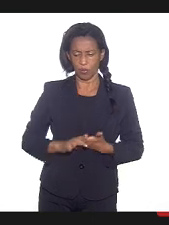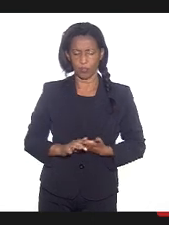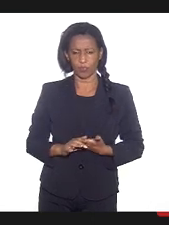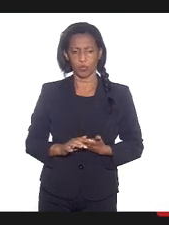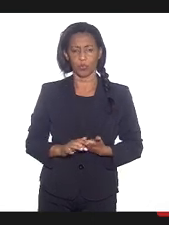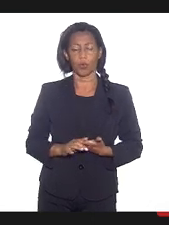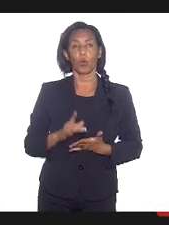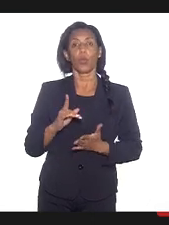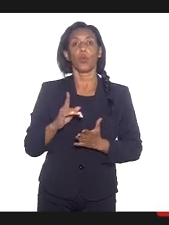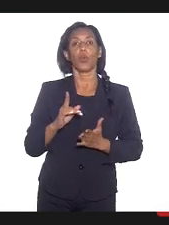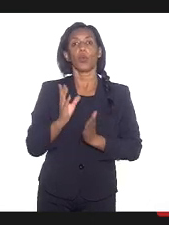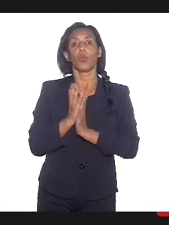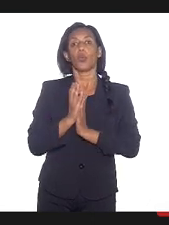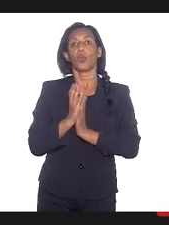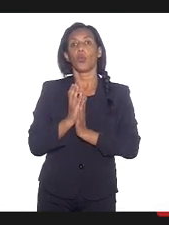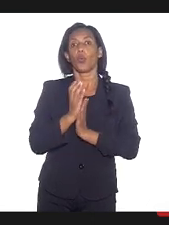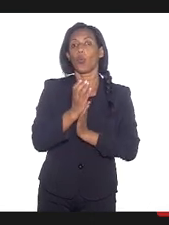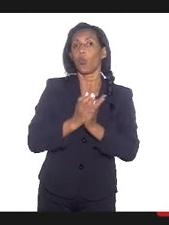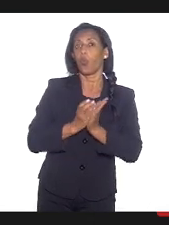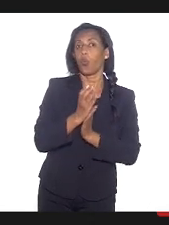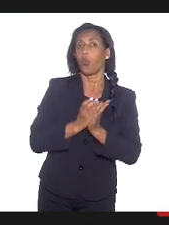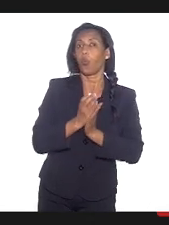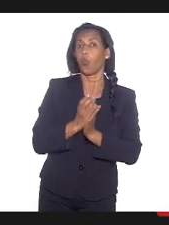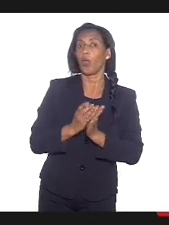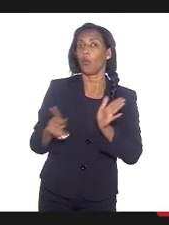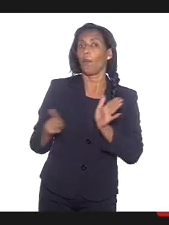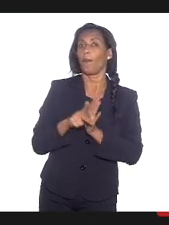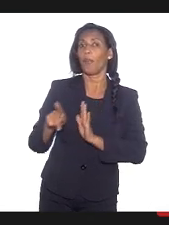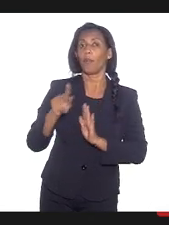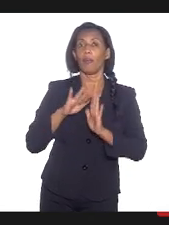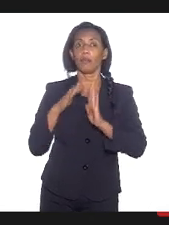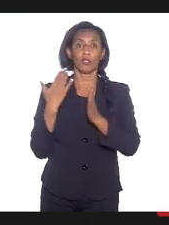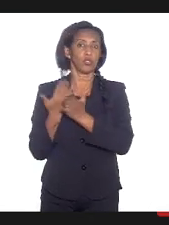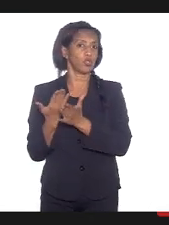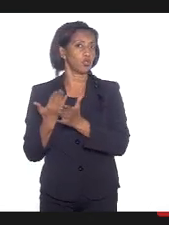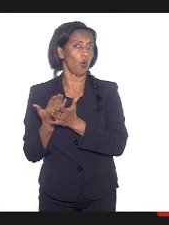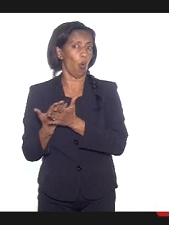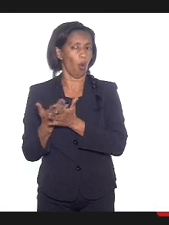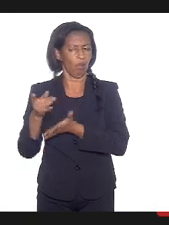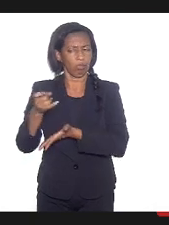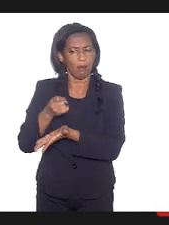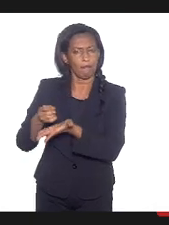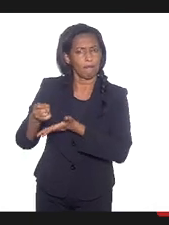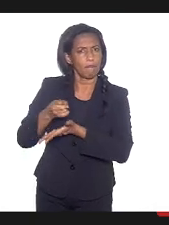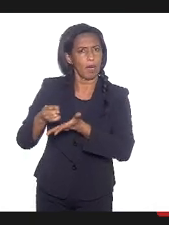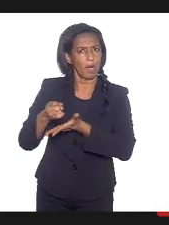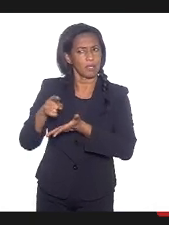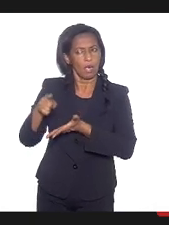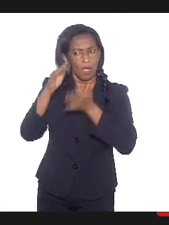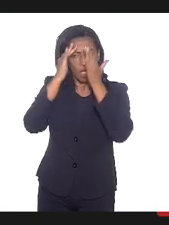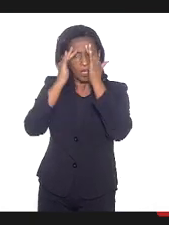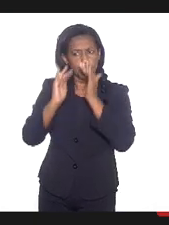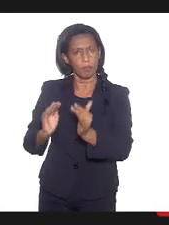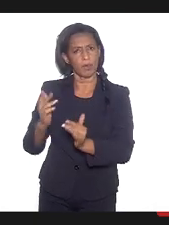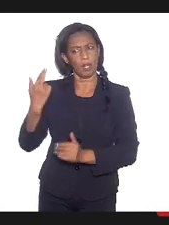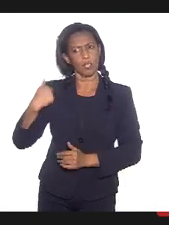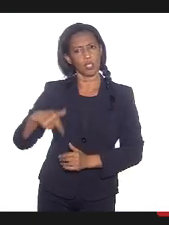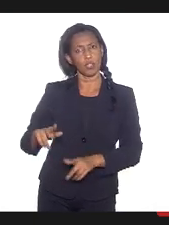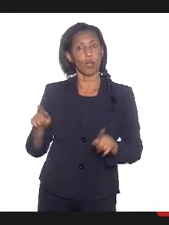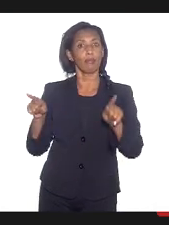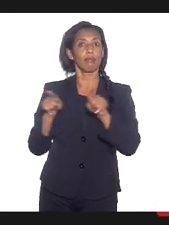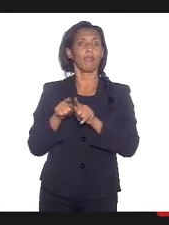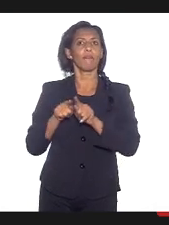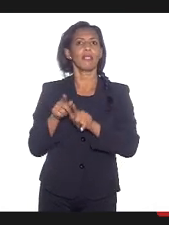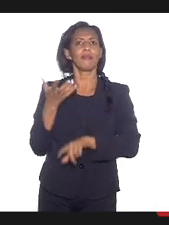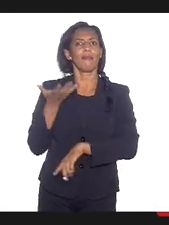currículo das escolas, especialmente fundamentais, da questão do respeito à diversidade também em